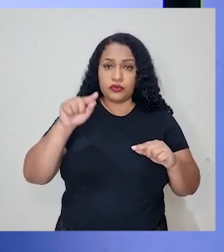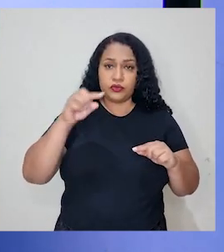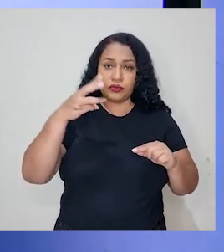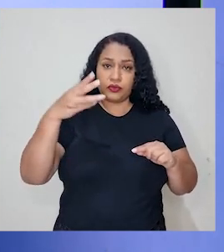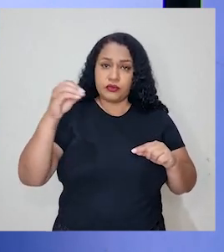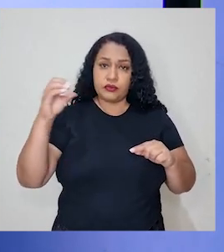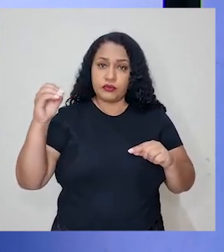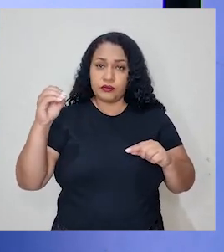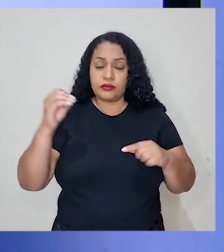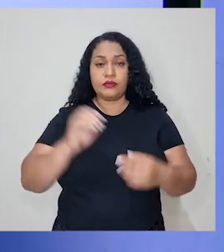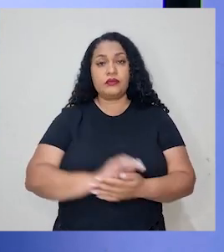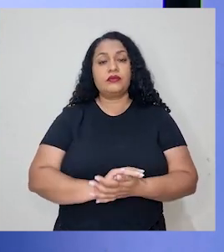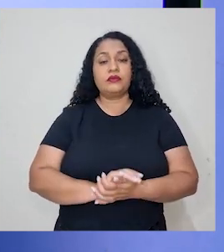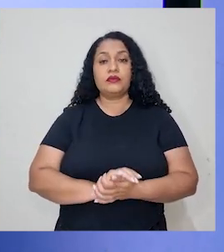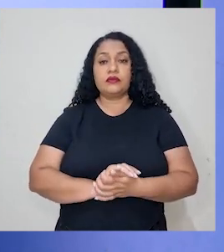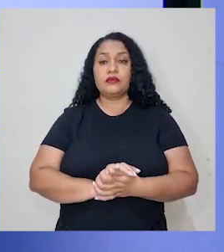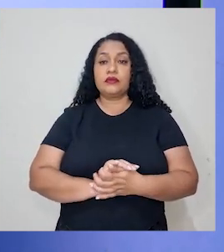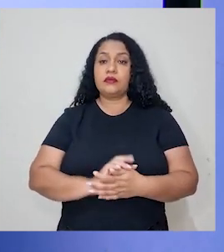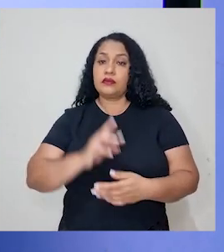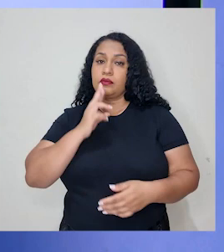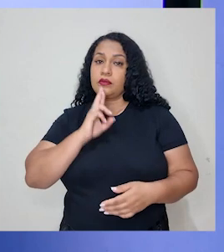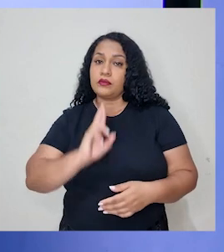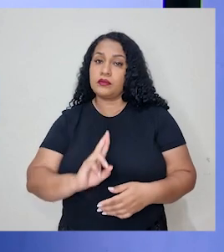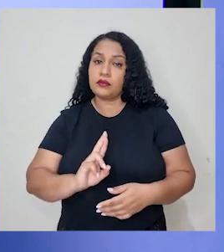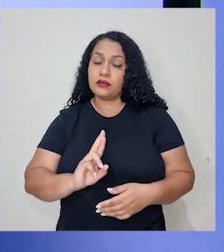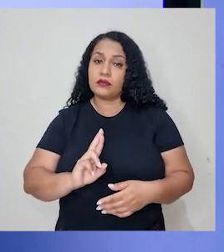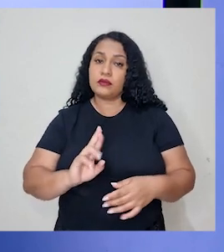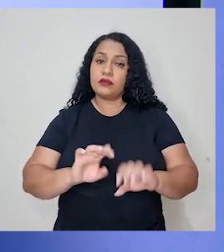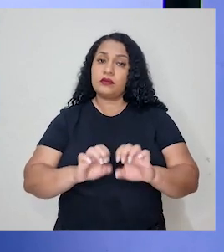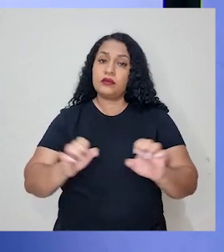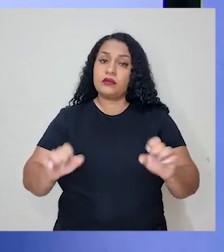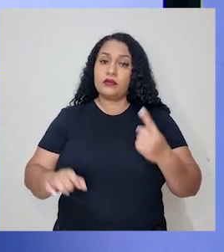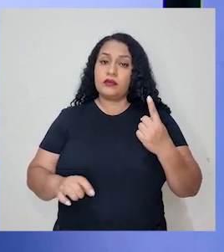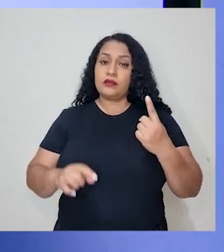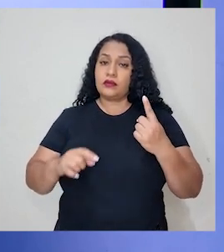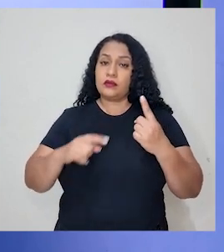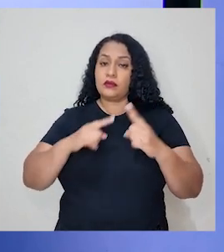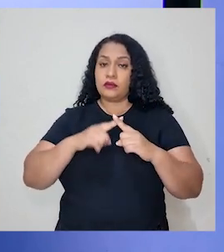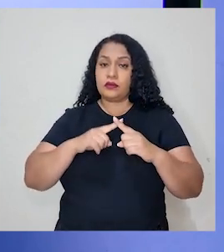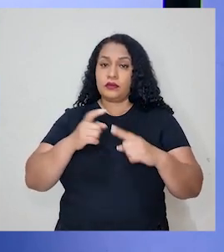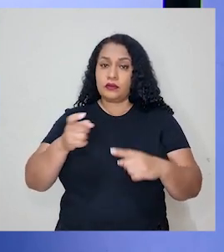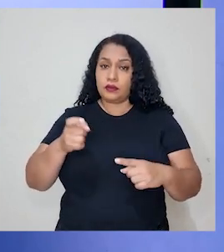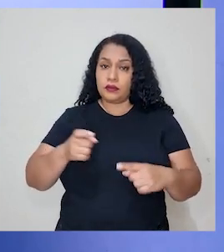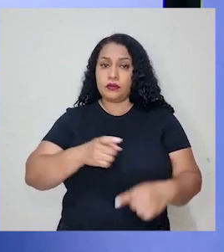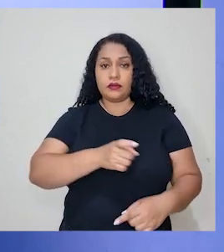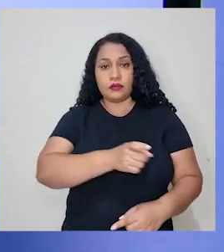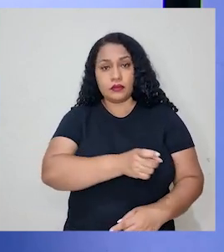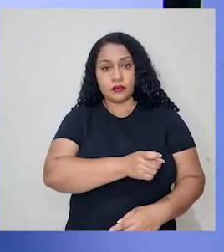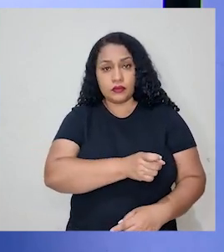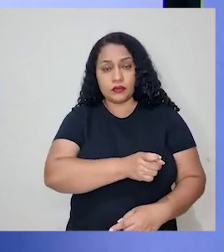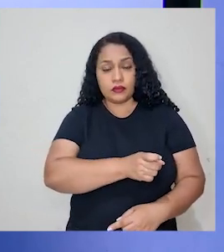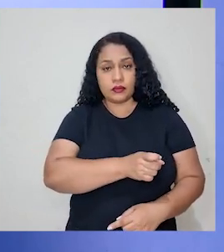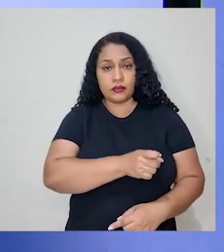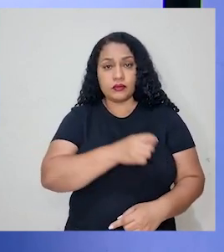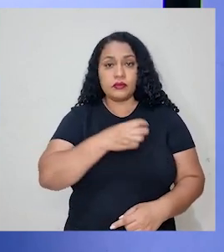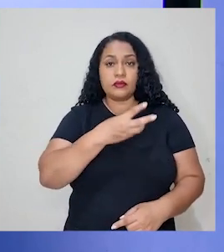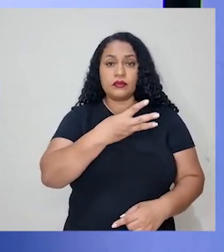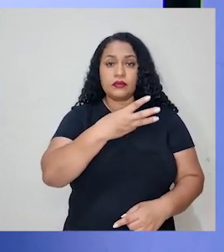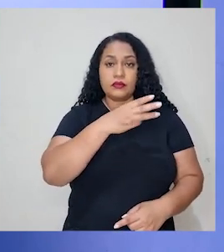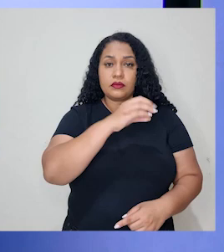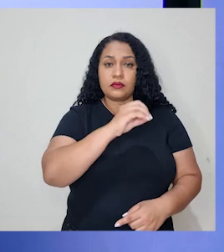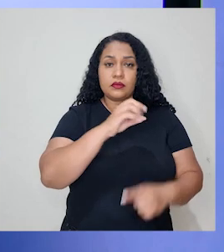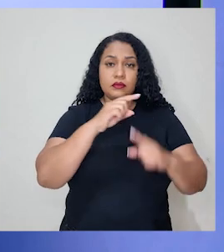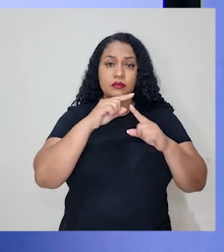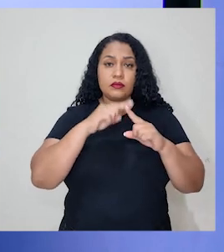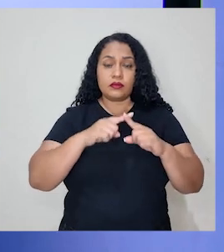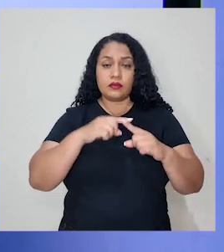Resolvemos essa equação. 1 vezes x é x, e 30